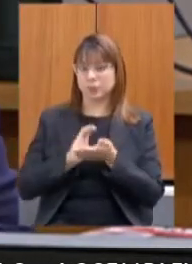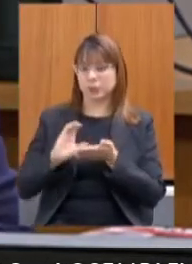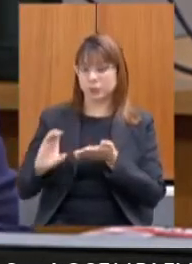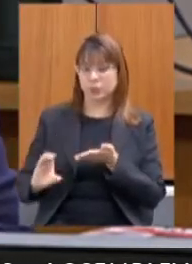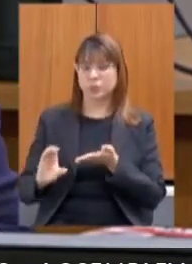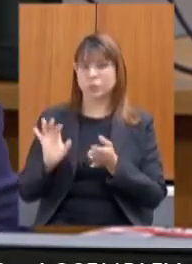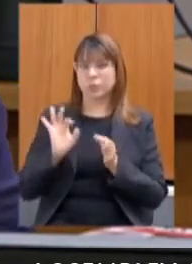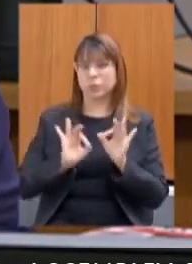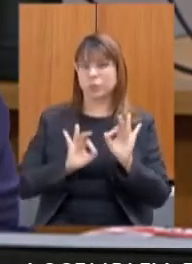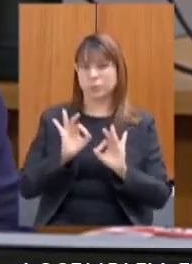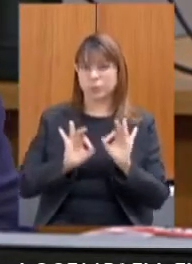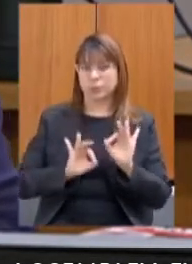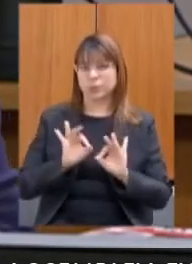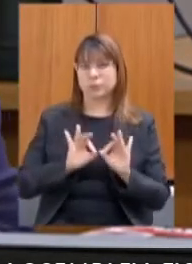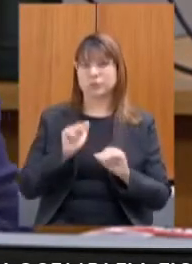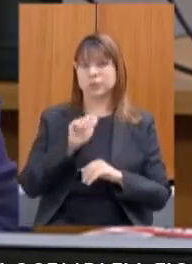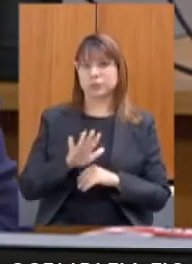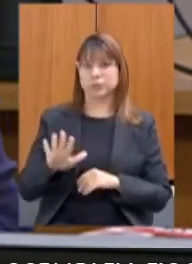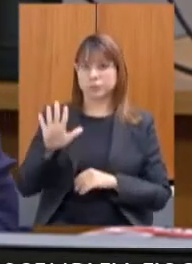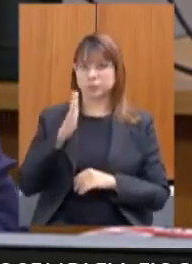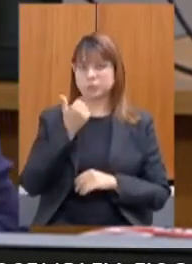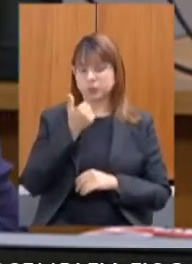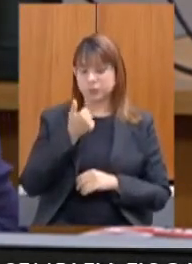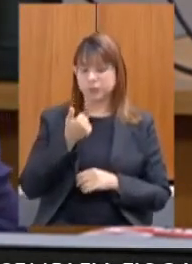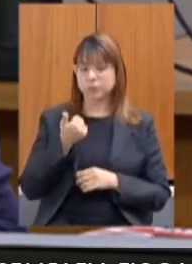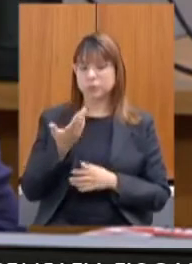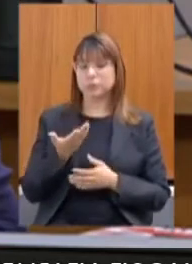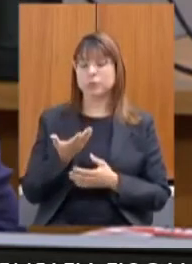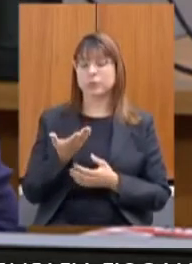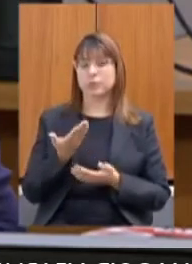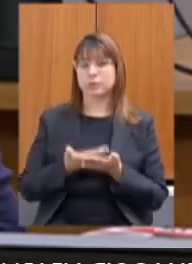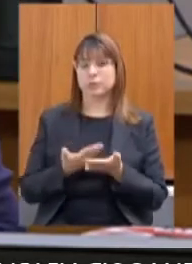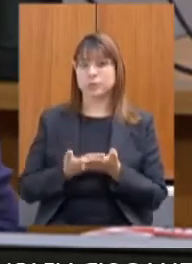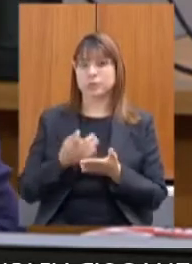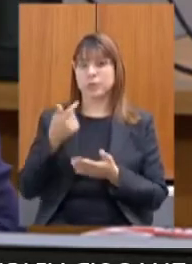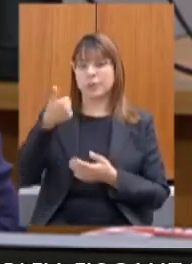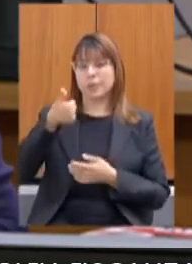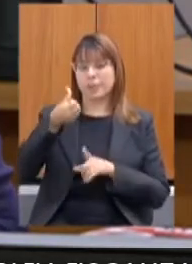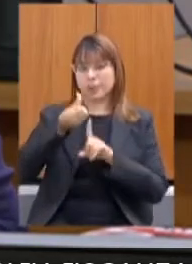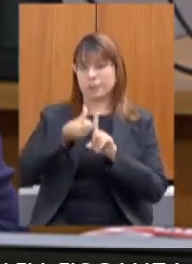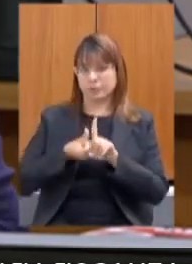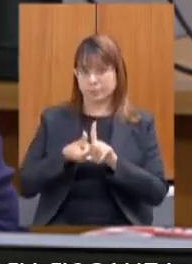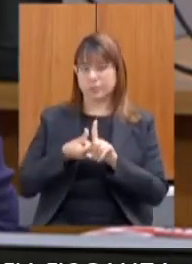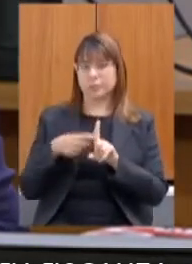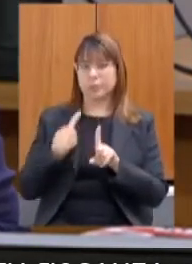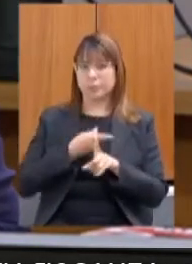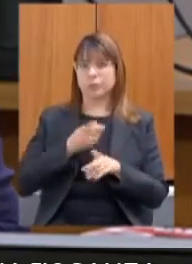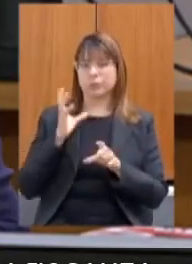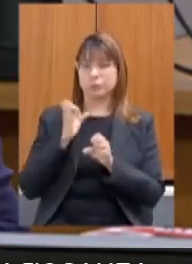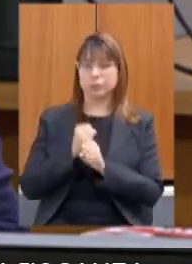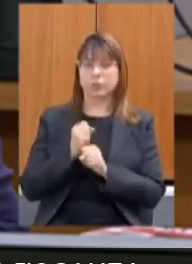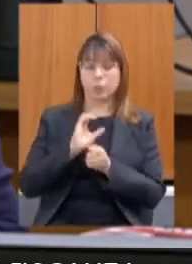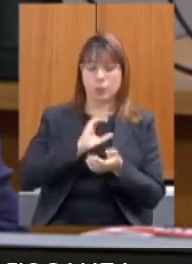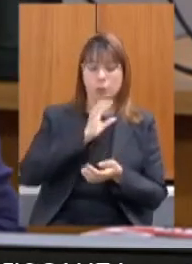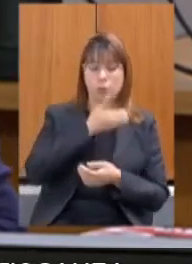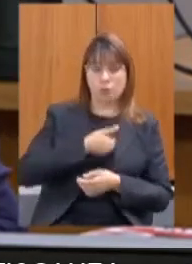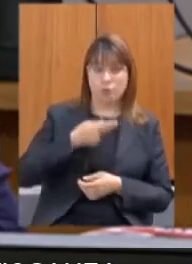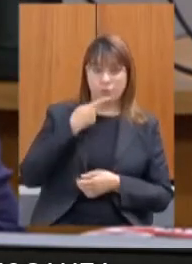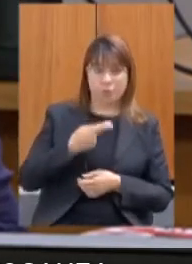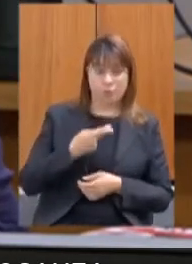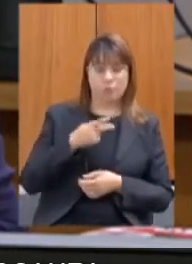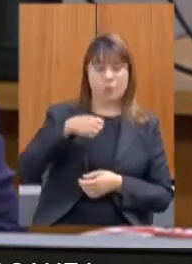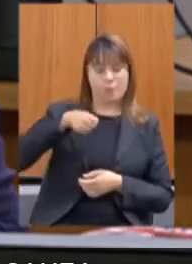do programa nacional de alimentação escolar o debate que nós fizemos no primeiro semestre é que quando o governo anunciou o Bolsa